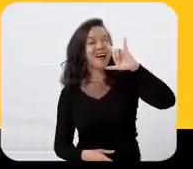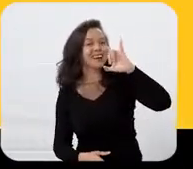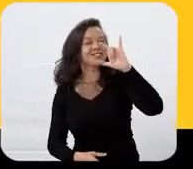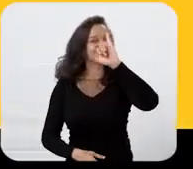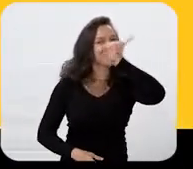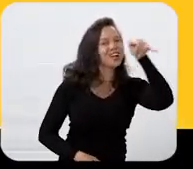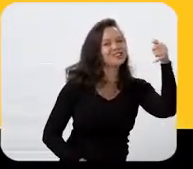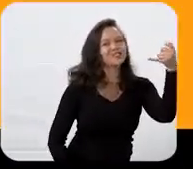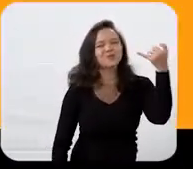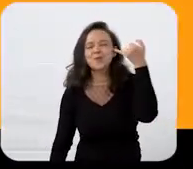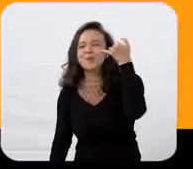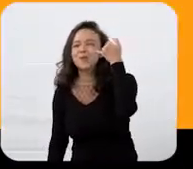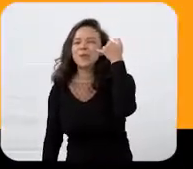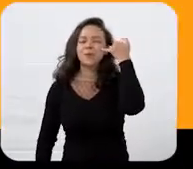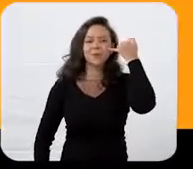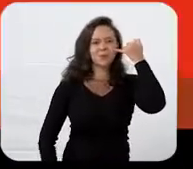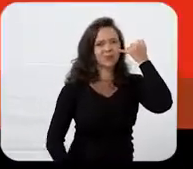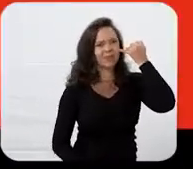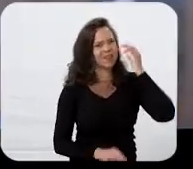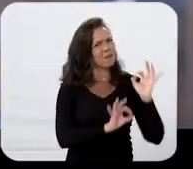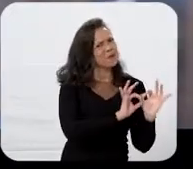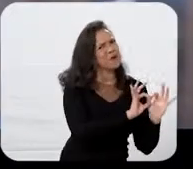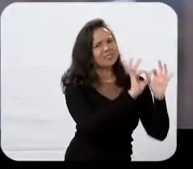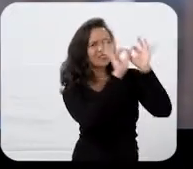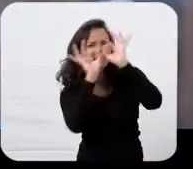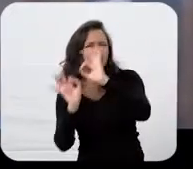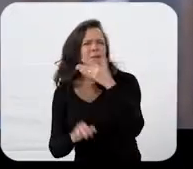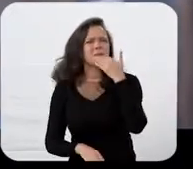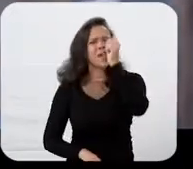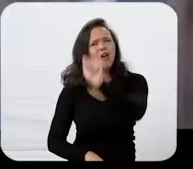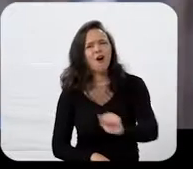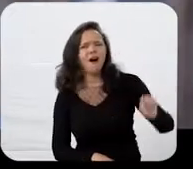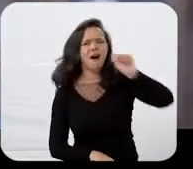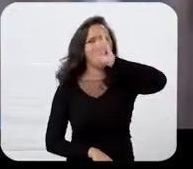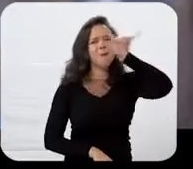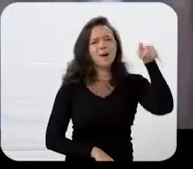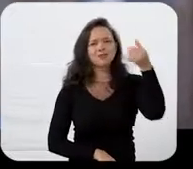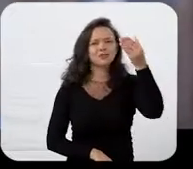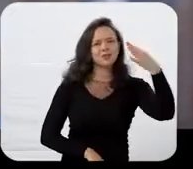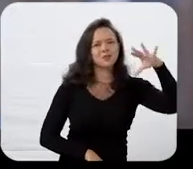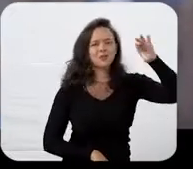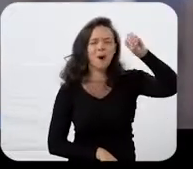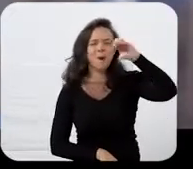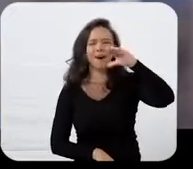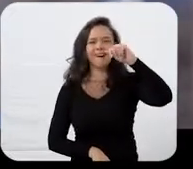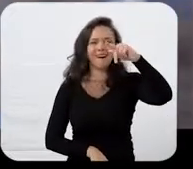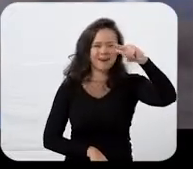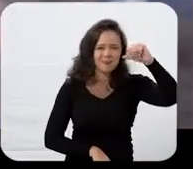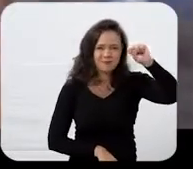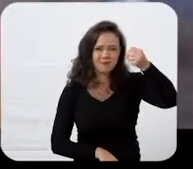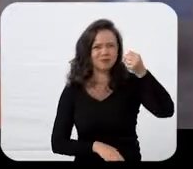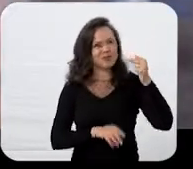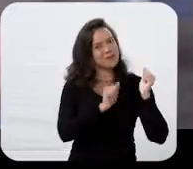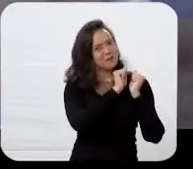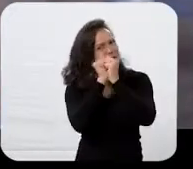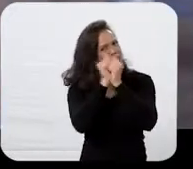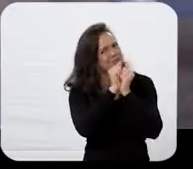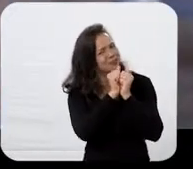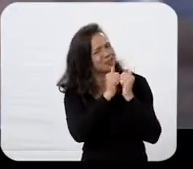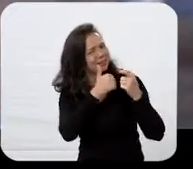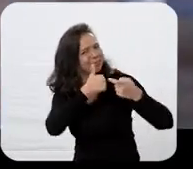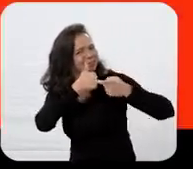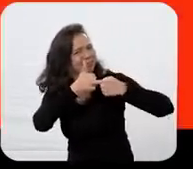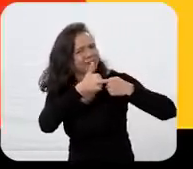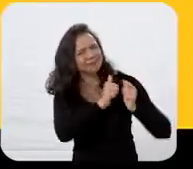Agora é no Insta de João. Vamos conhecer melhor o João? Arroba João Campos no Instagram. Tamo lá,